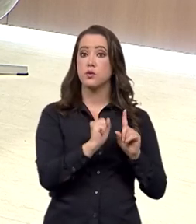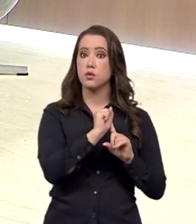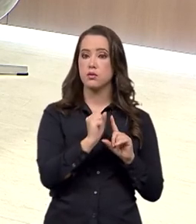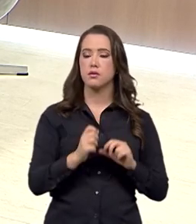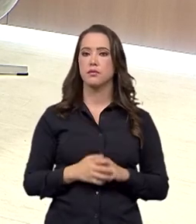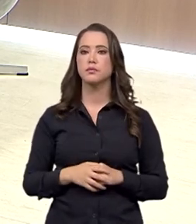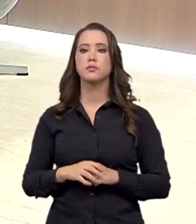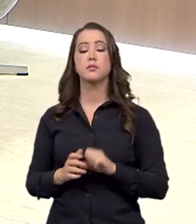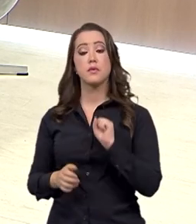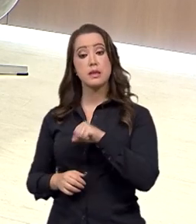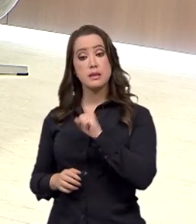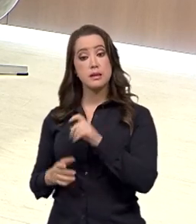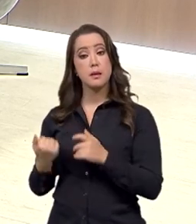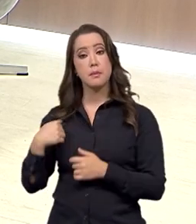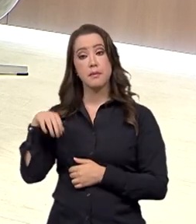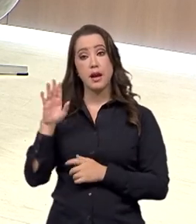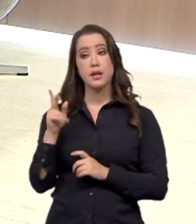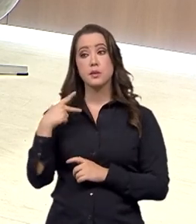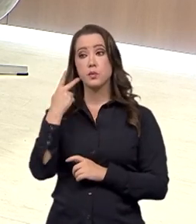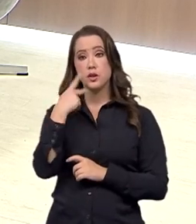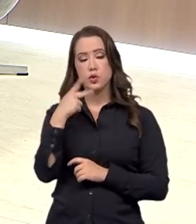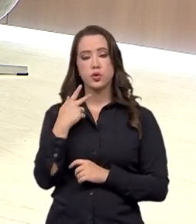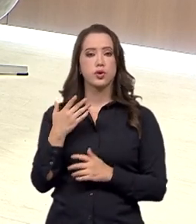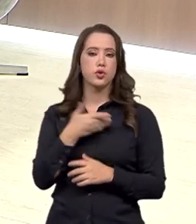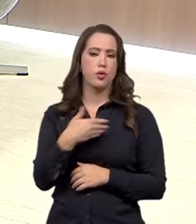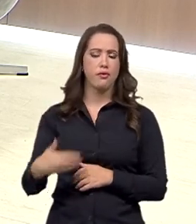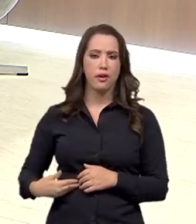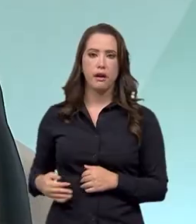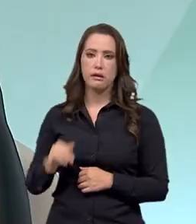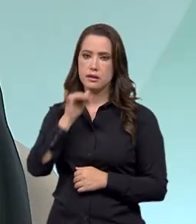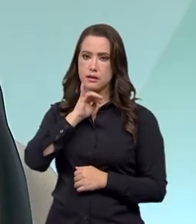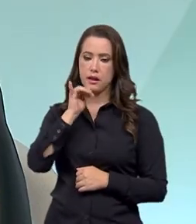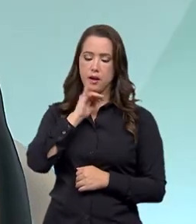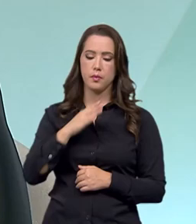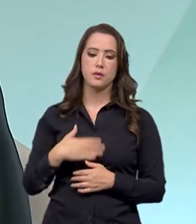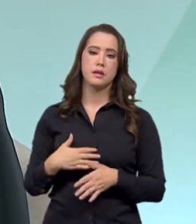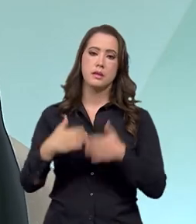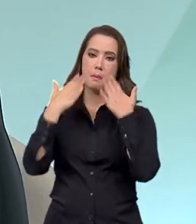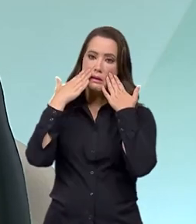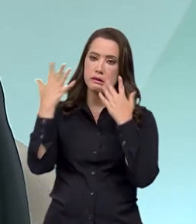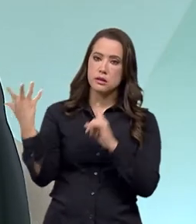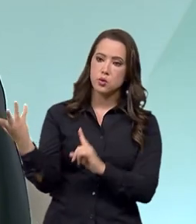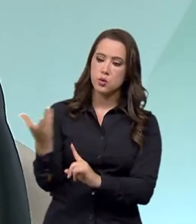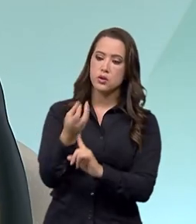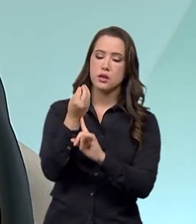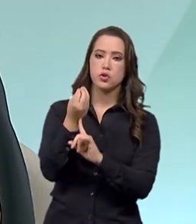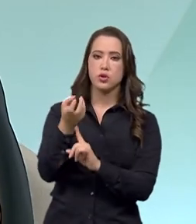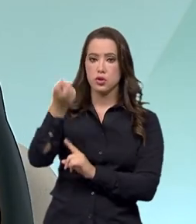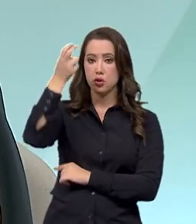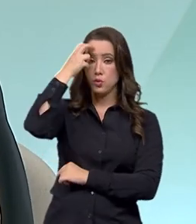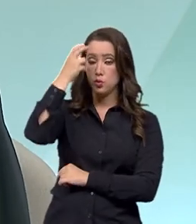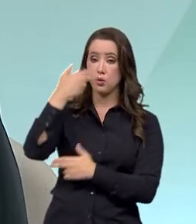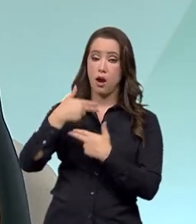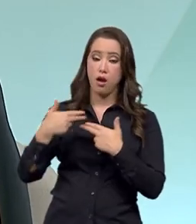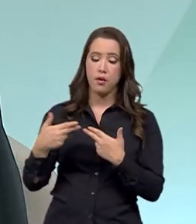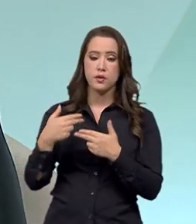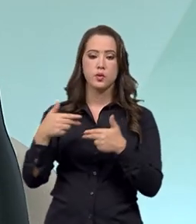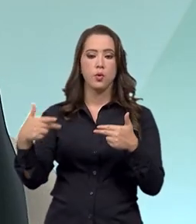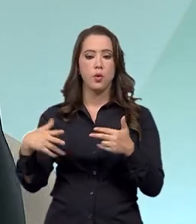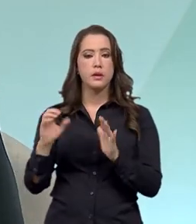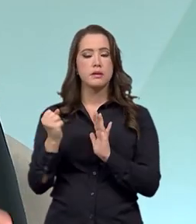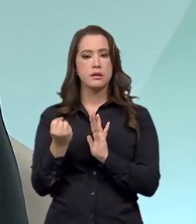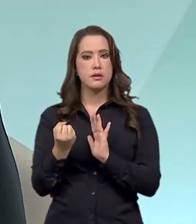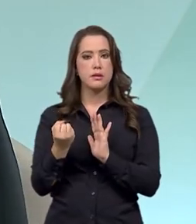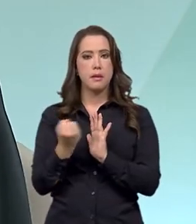Sim, sim, tem mais acesso a políticas públicas, né? Por exemplo, as manifestações culturais, os bens registrados têm mais